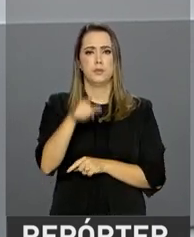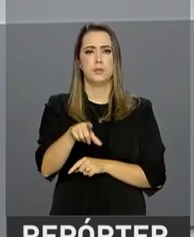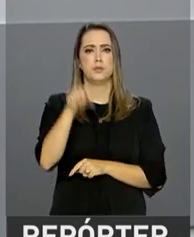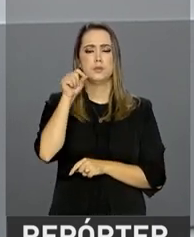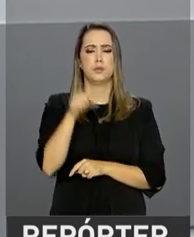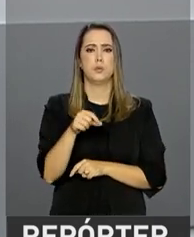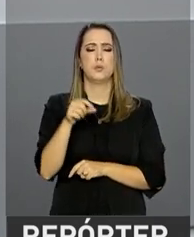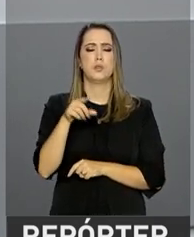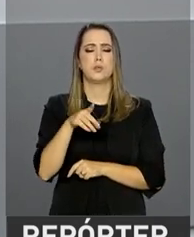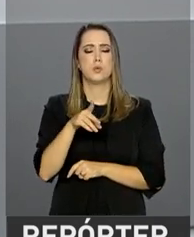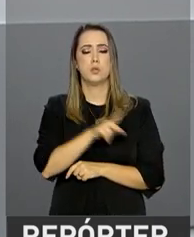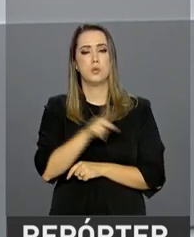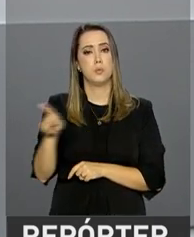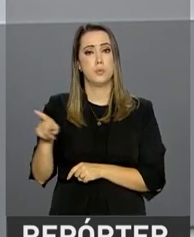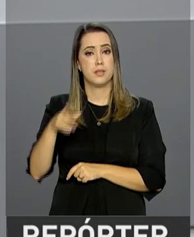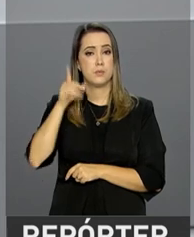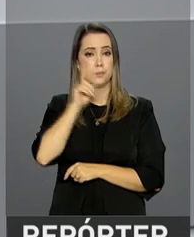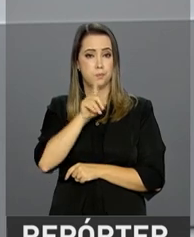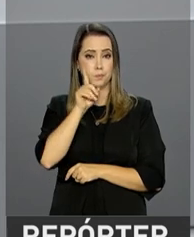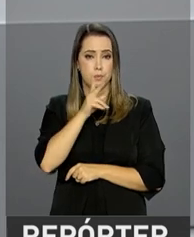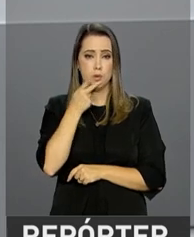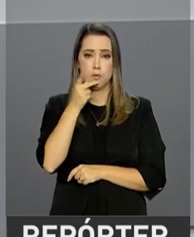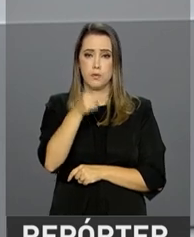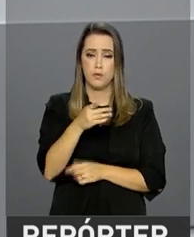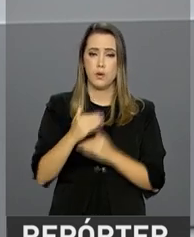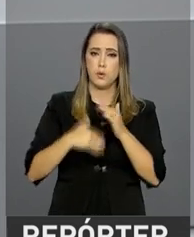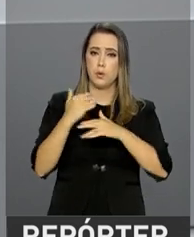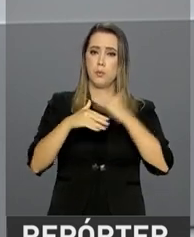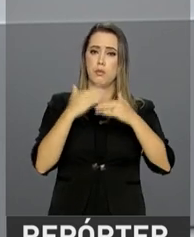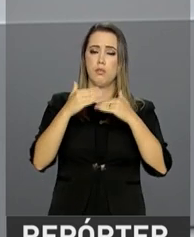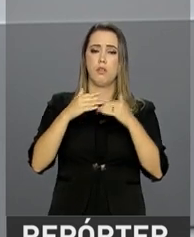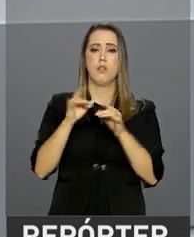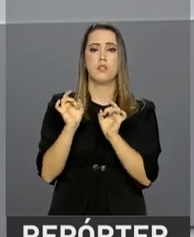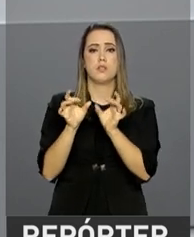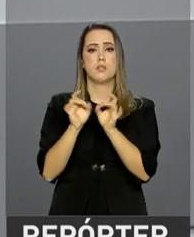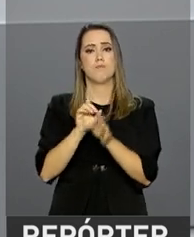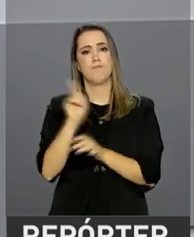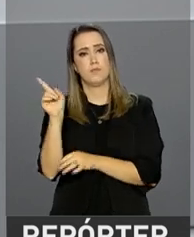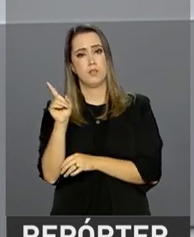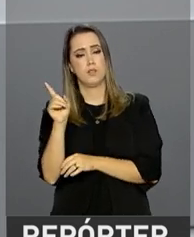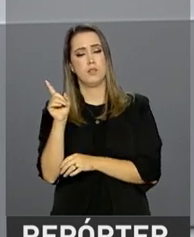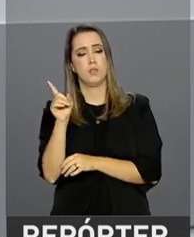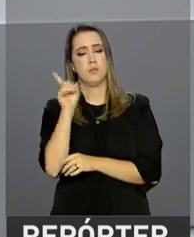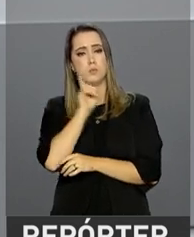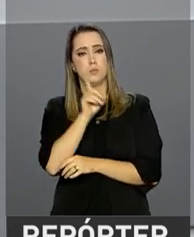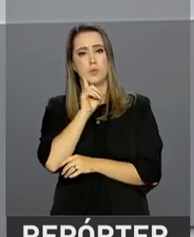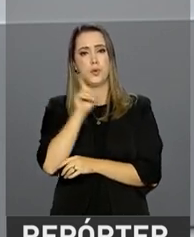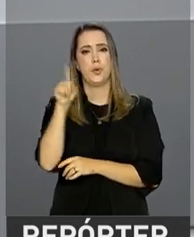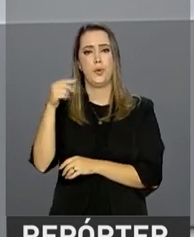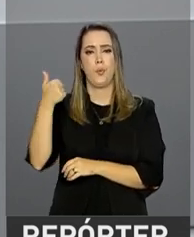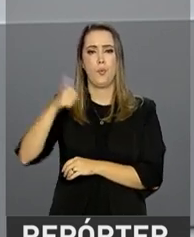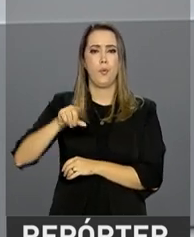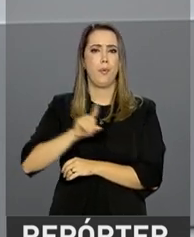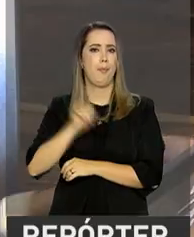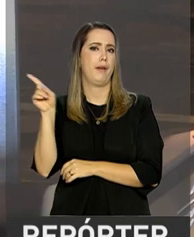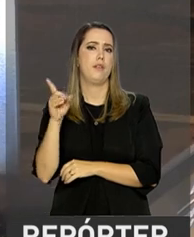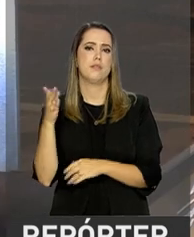disse que aumentar as importações nos Estados Unidos prejudica até a própria economia americana.